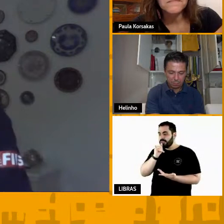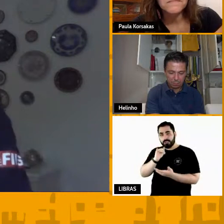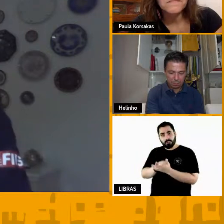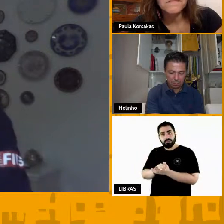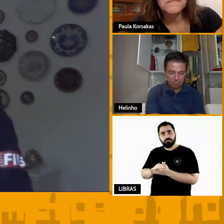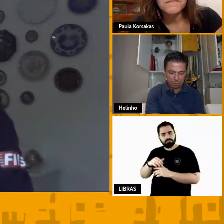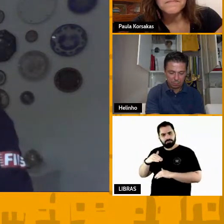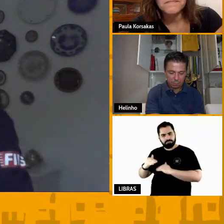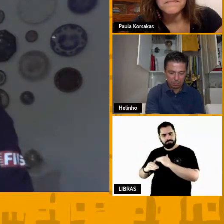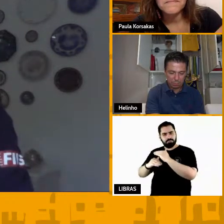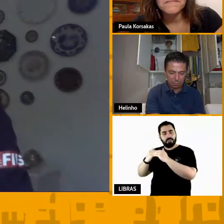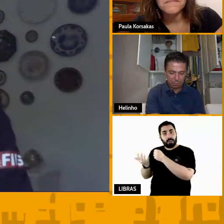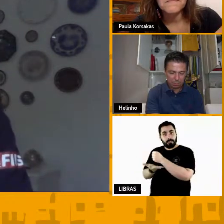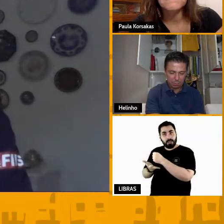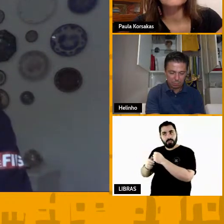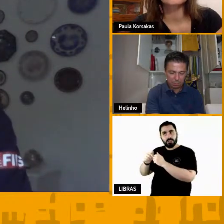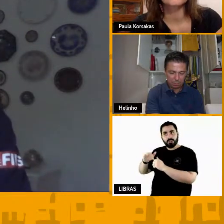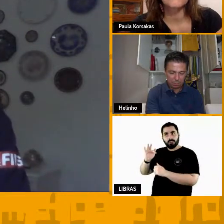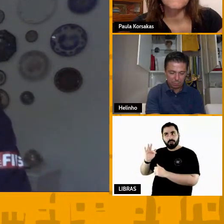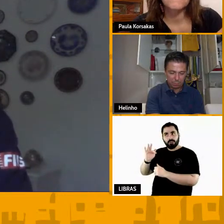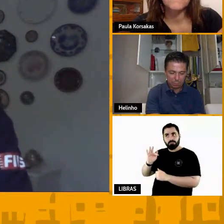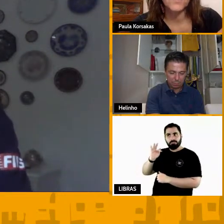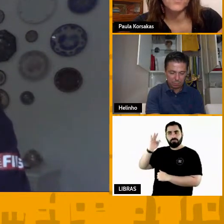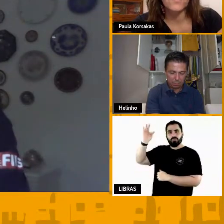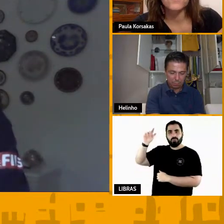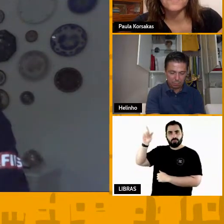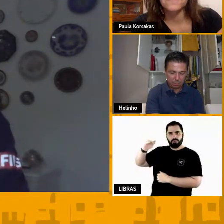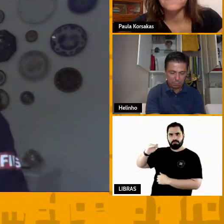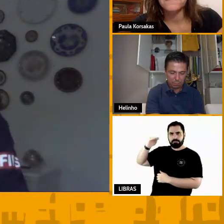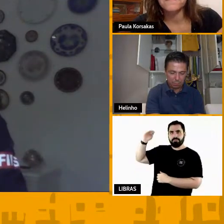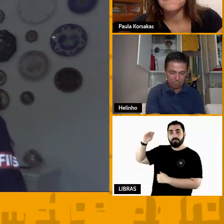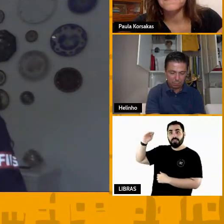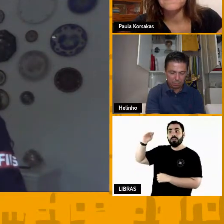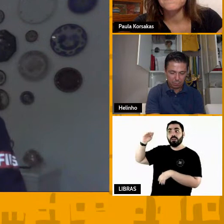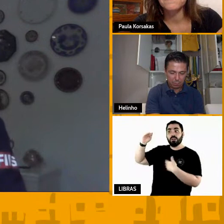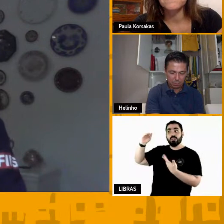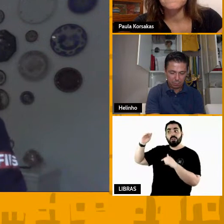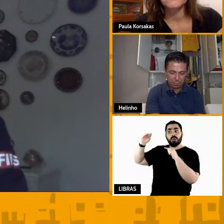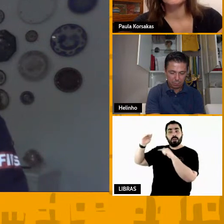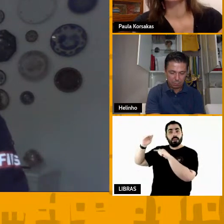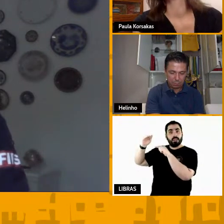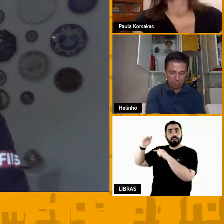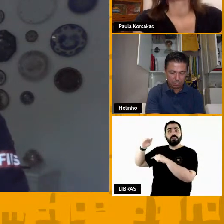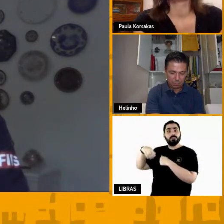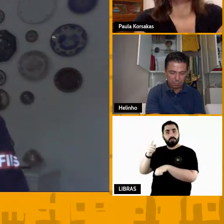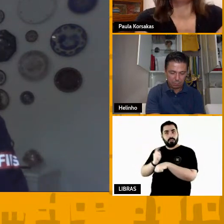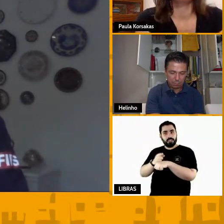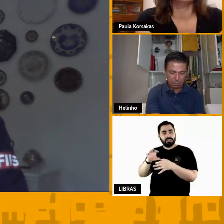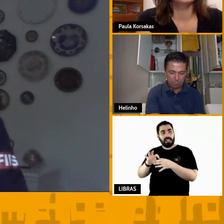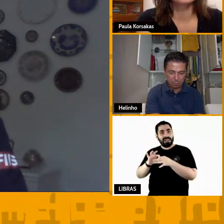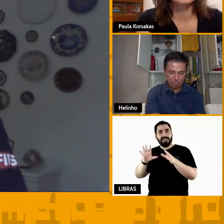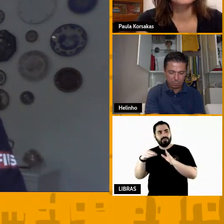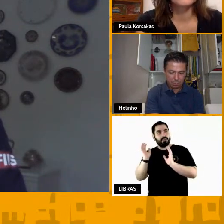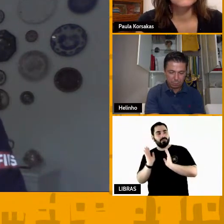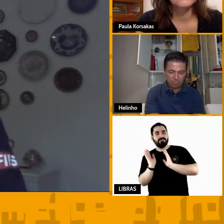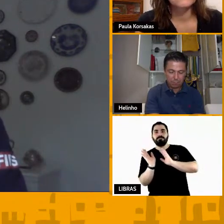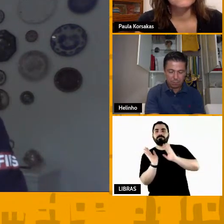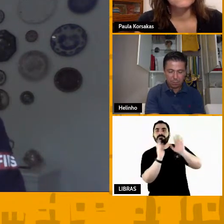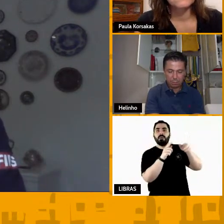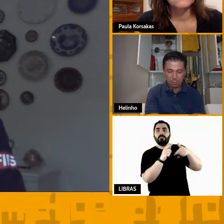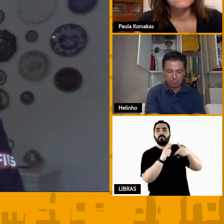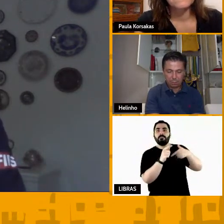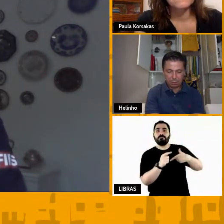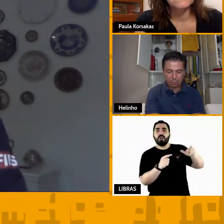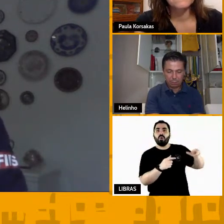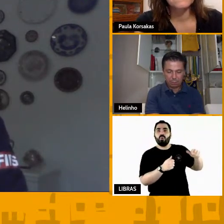cara está livre é mais importante eu passar para ele aquela bola e ter esse ambiente um pouquinho esse meu trajeto